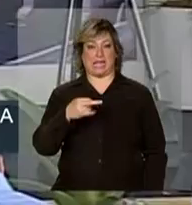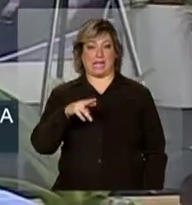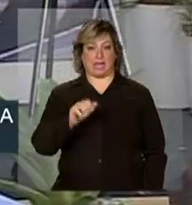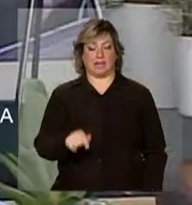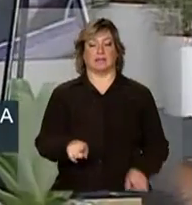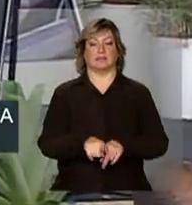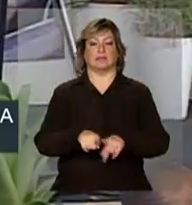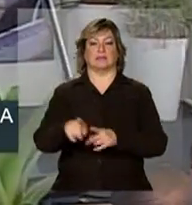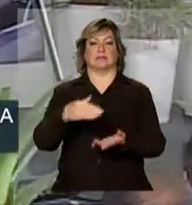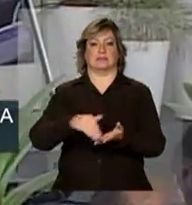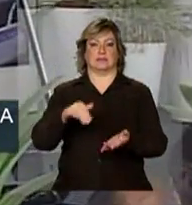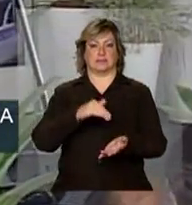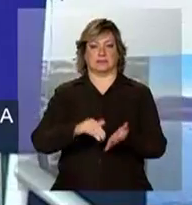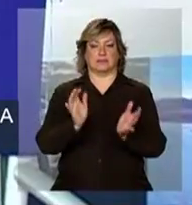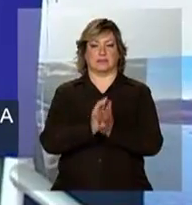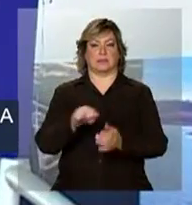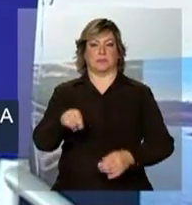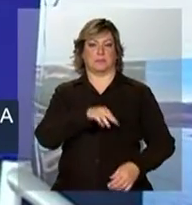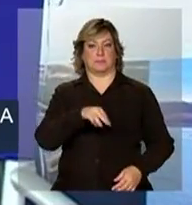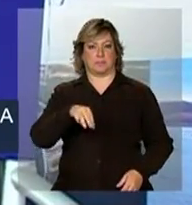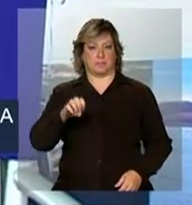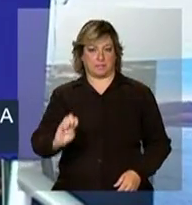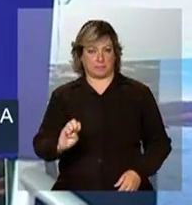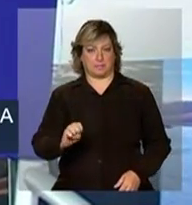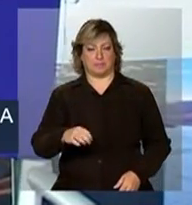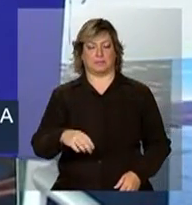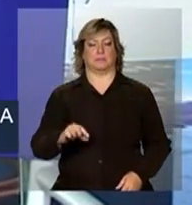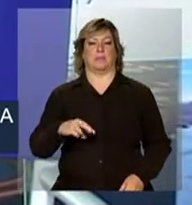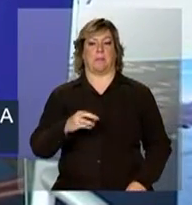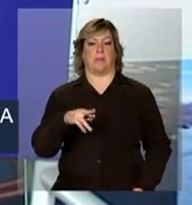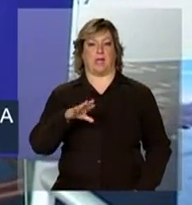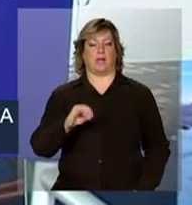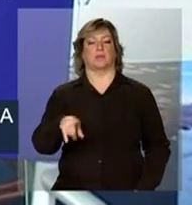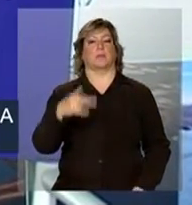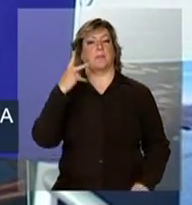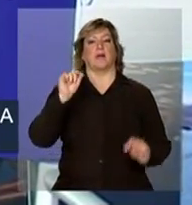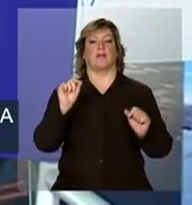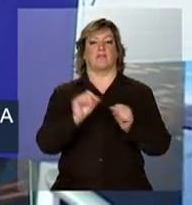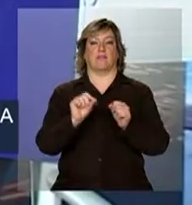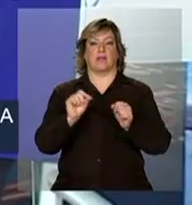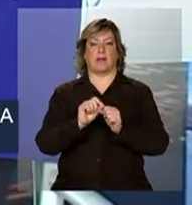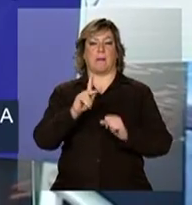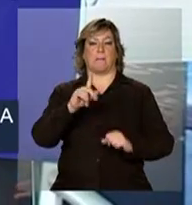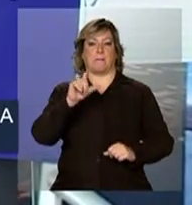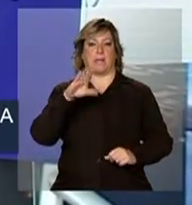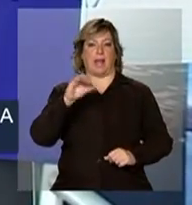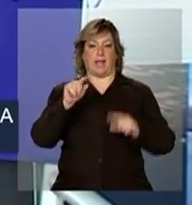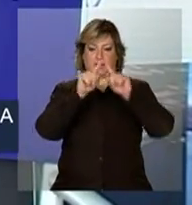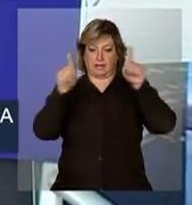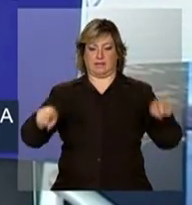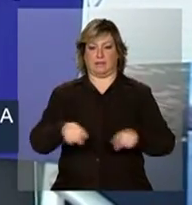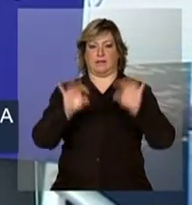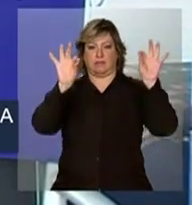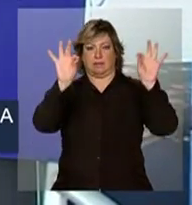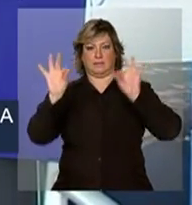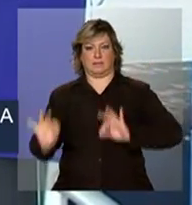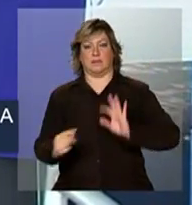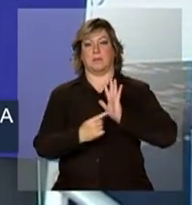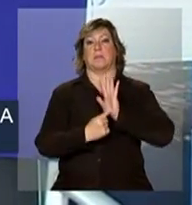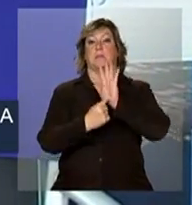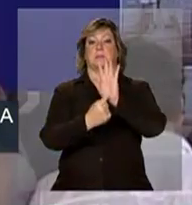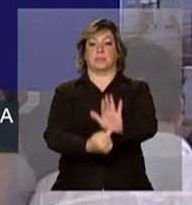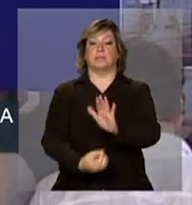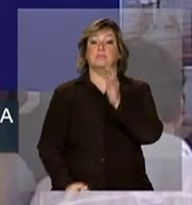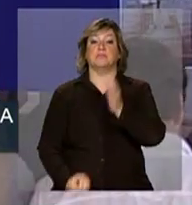executivo do ministério de minas e energia Márcio Zimmermann para descerrarem a placa alusiva a